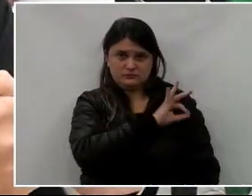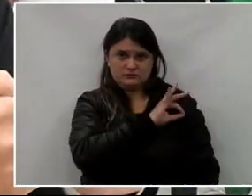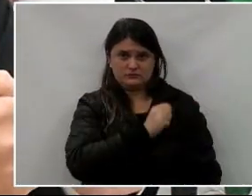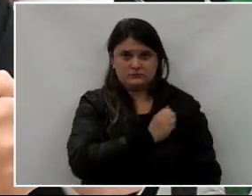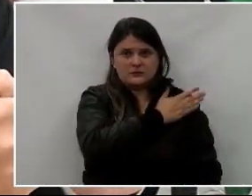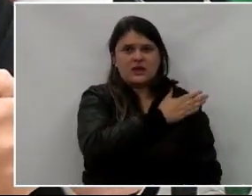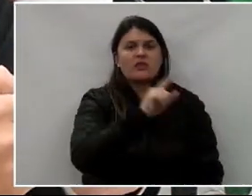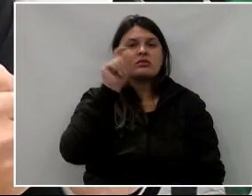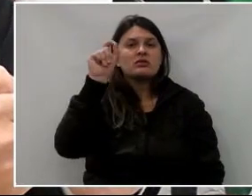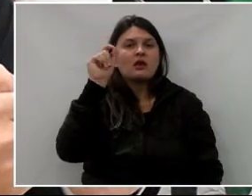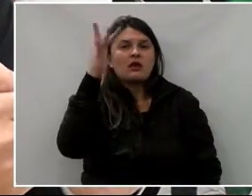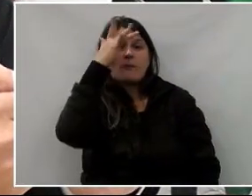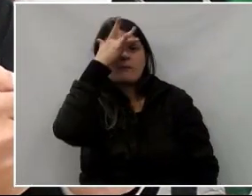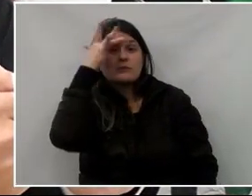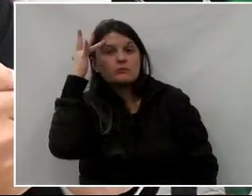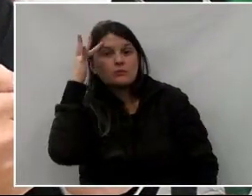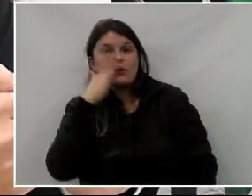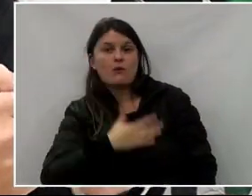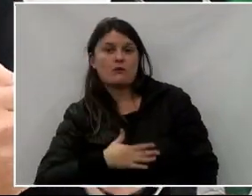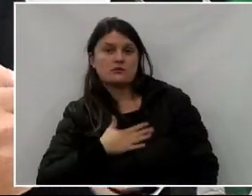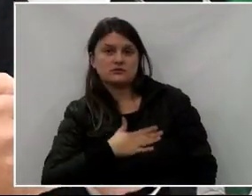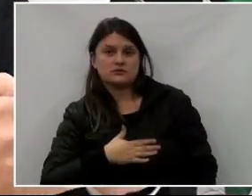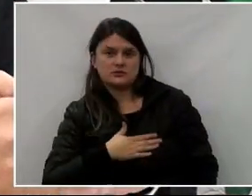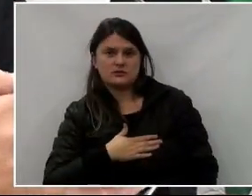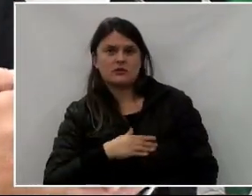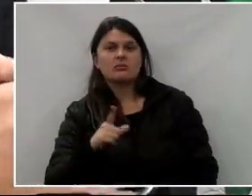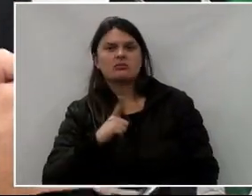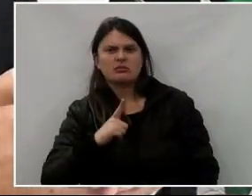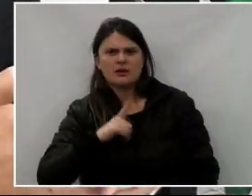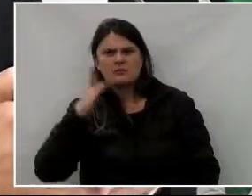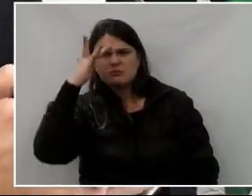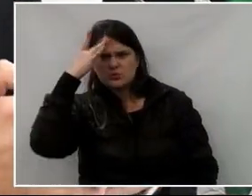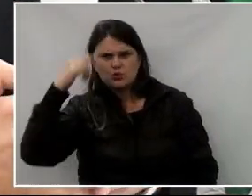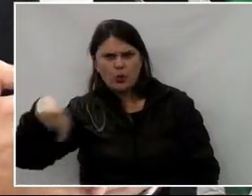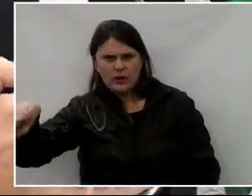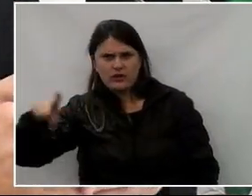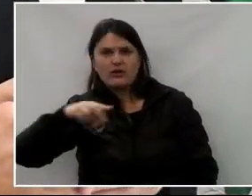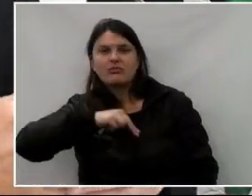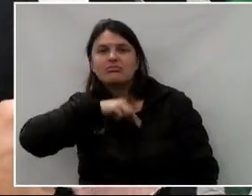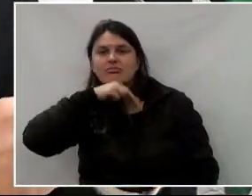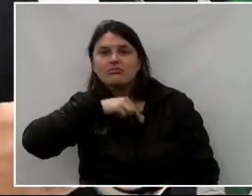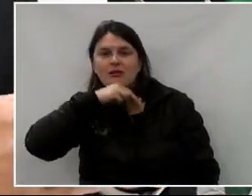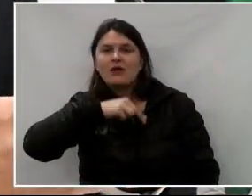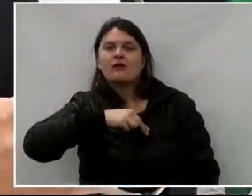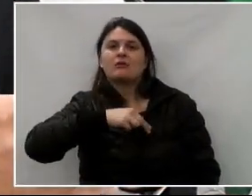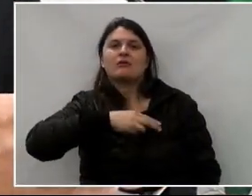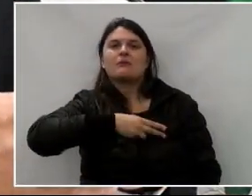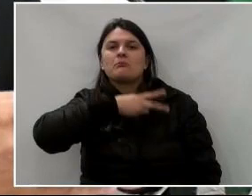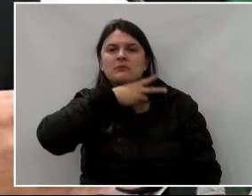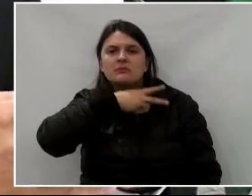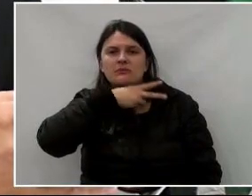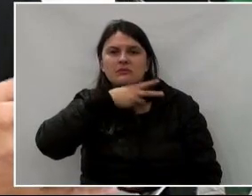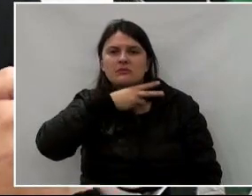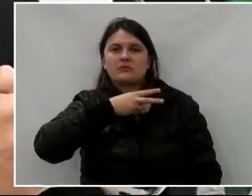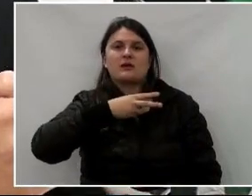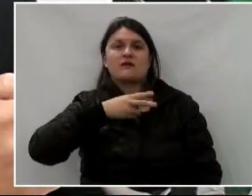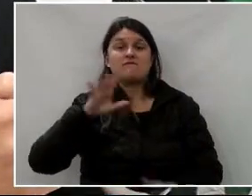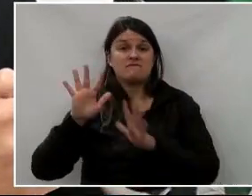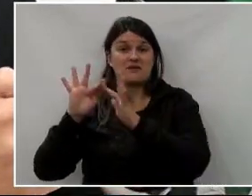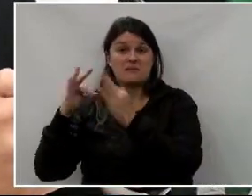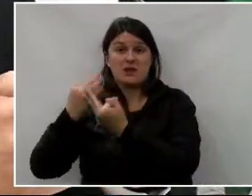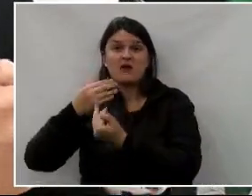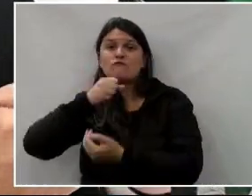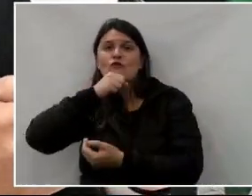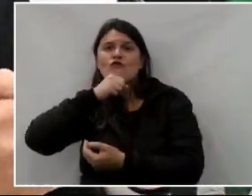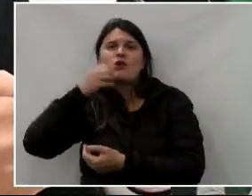para quem gosta. Nós temos aqui netos, bisnetos, depracinhas, que inclusive foram para a guerra. E essas